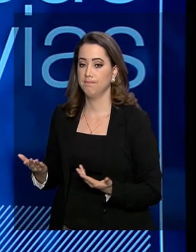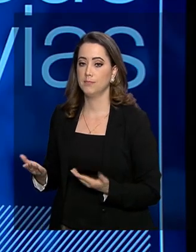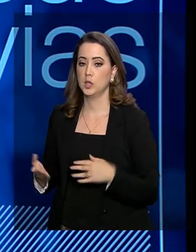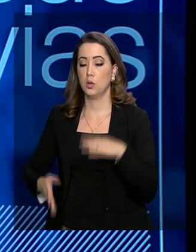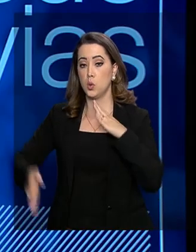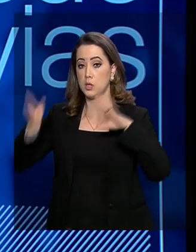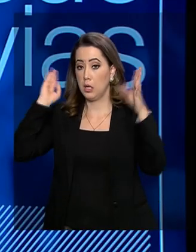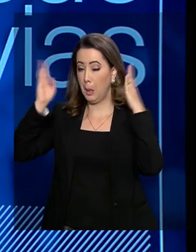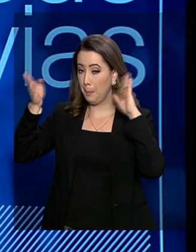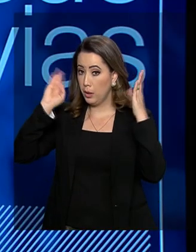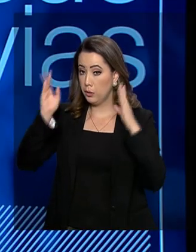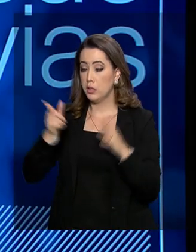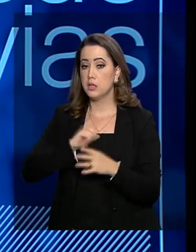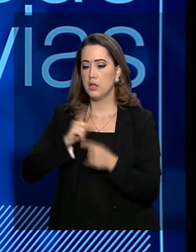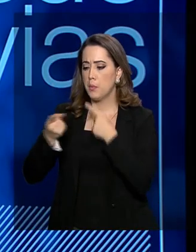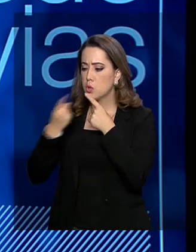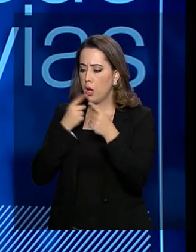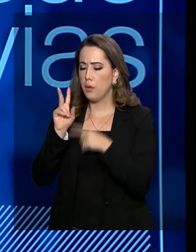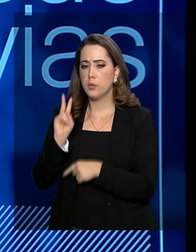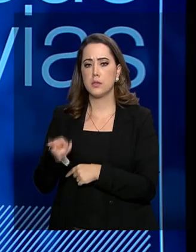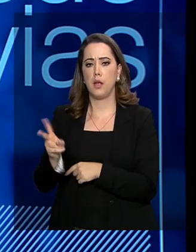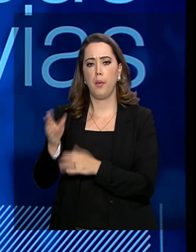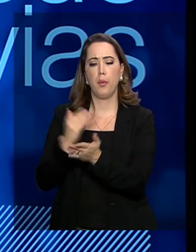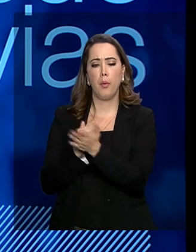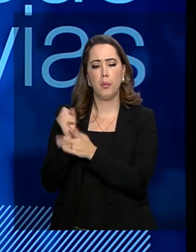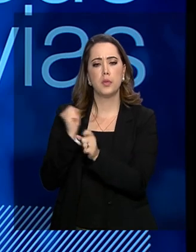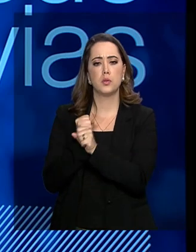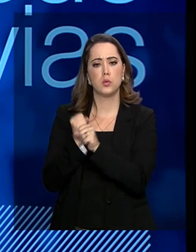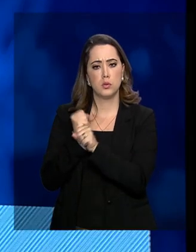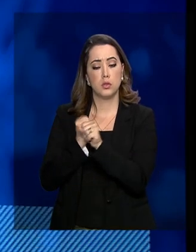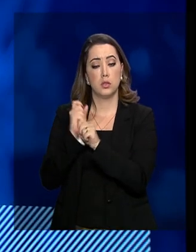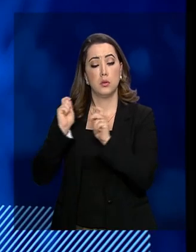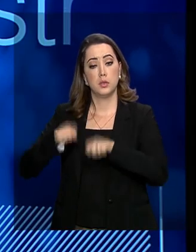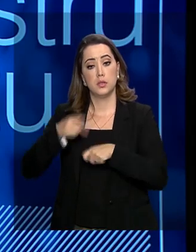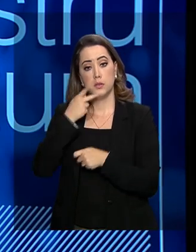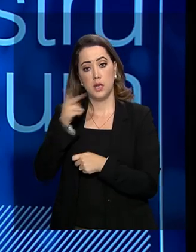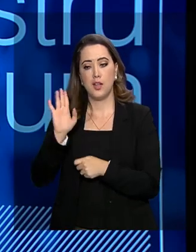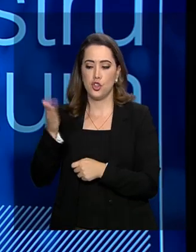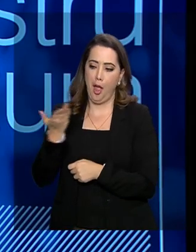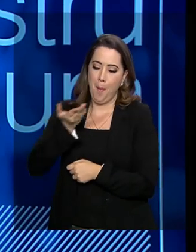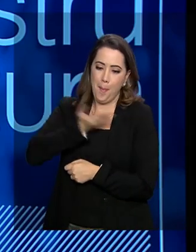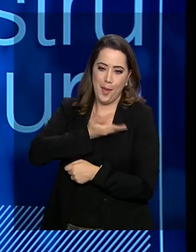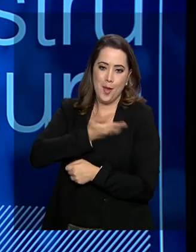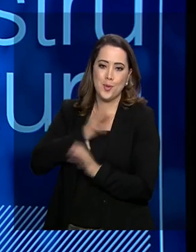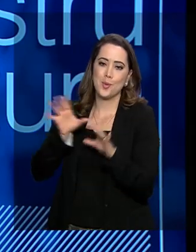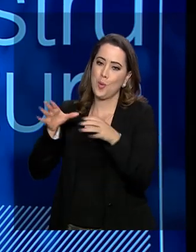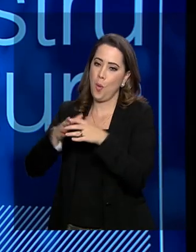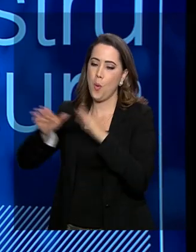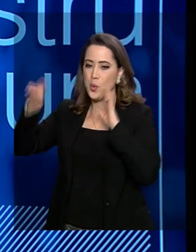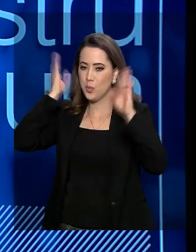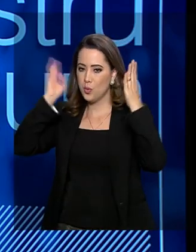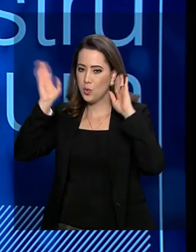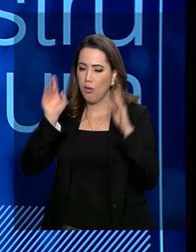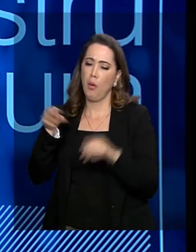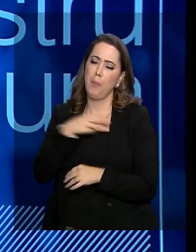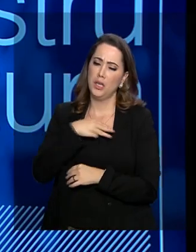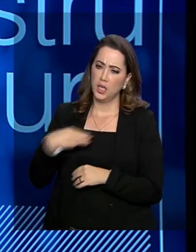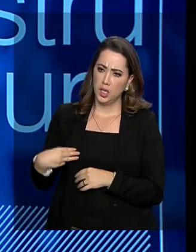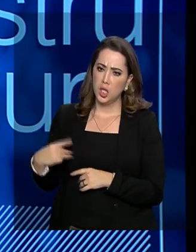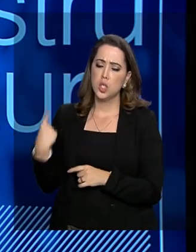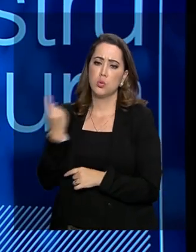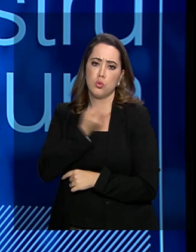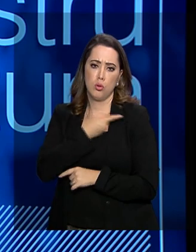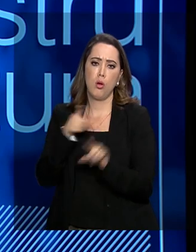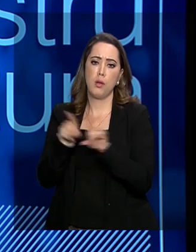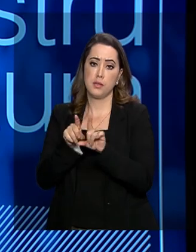nós temos tido diálogos frequentes desde o início do ano. Podemos dizer que já somos amigos dos caminhoneiros, tanto o ministro como nós na Secretaria